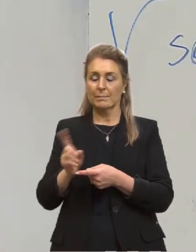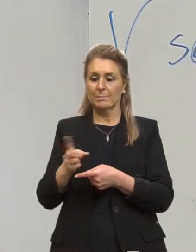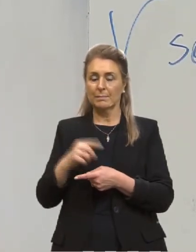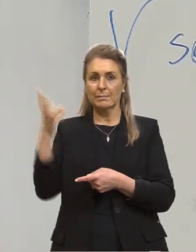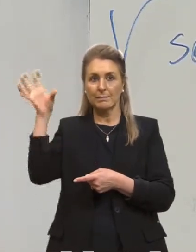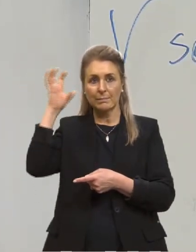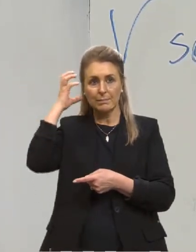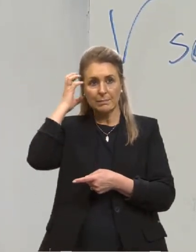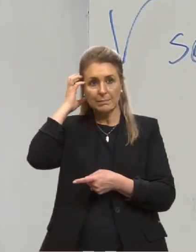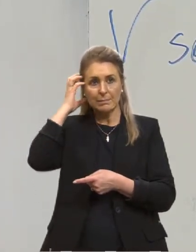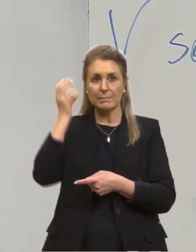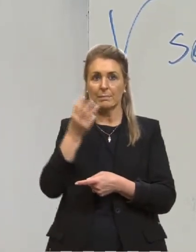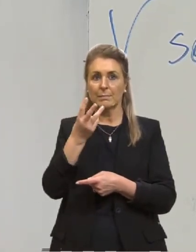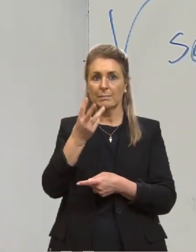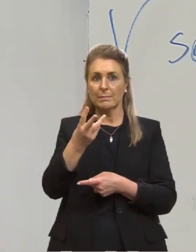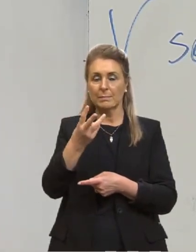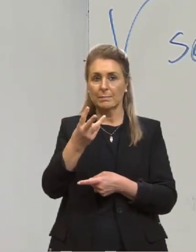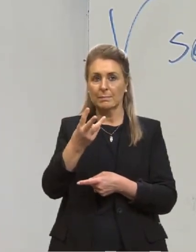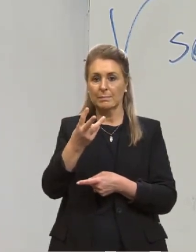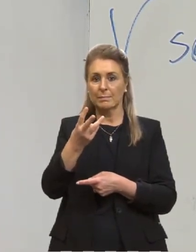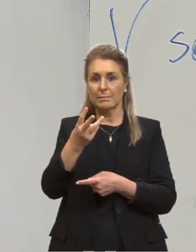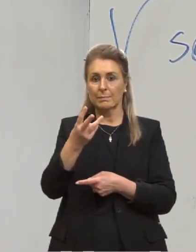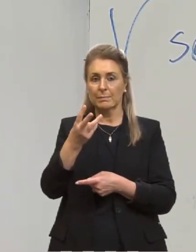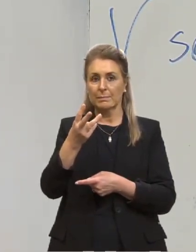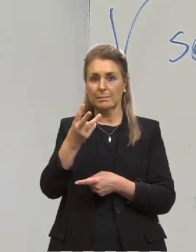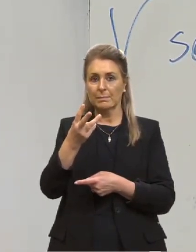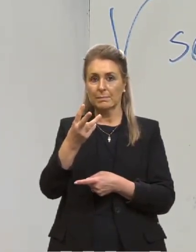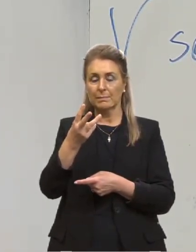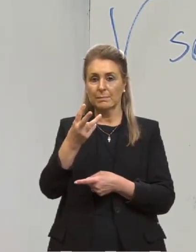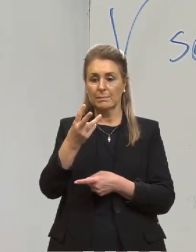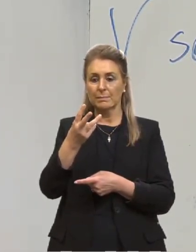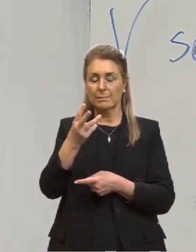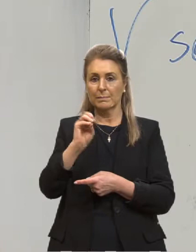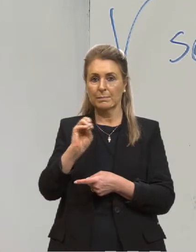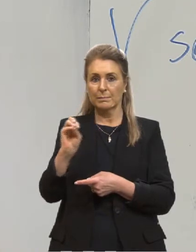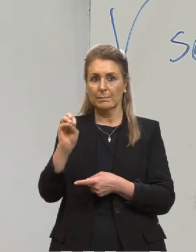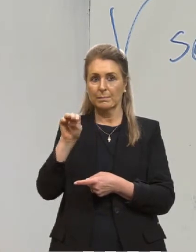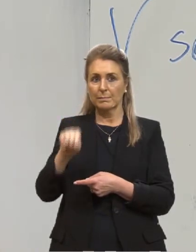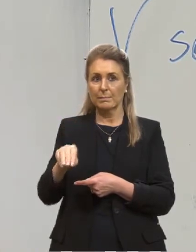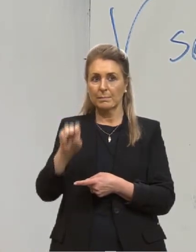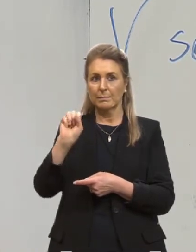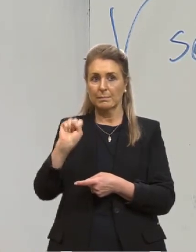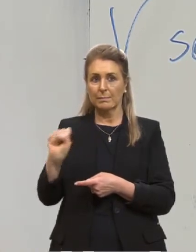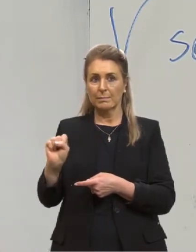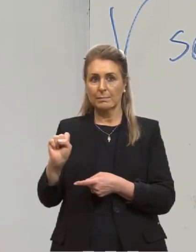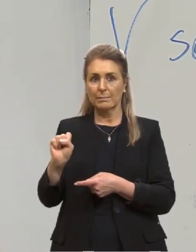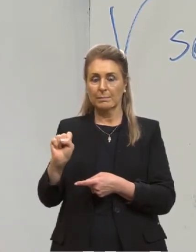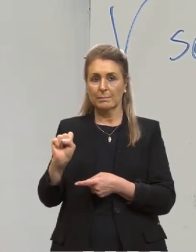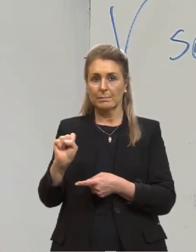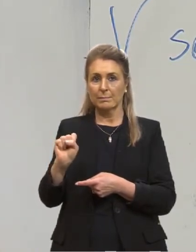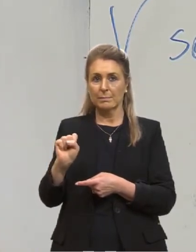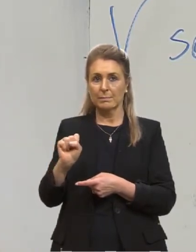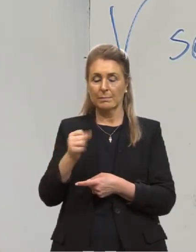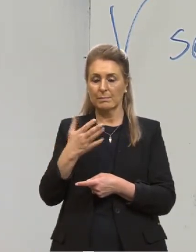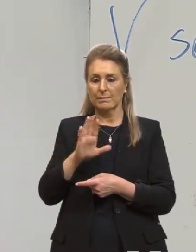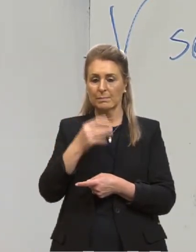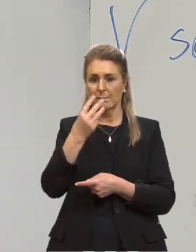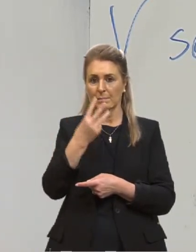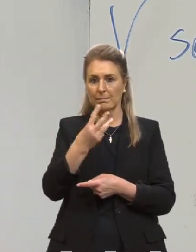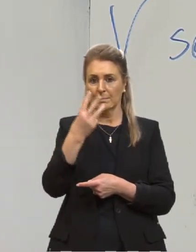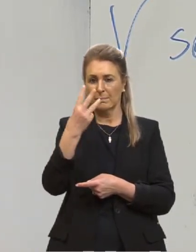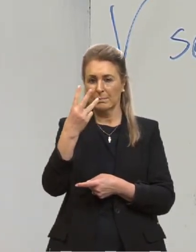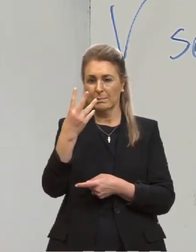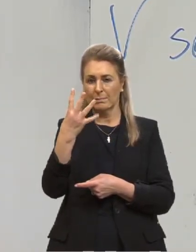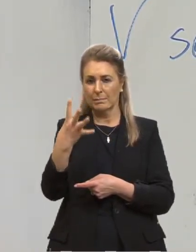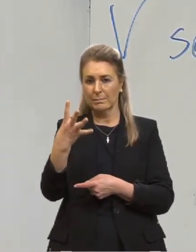do som, e o som é rápido, 300 metros por segundo, aproximadamente 340 metros por segundo.